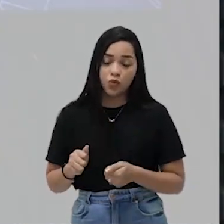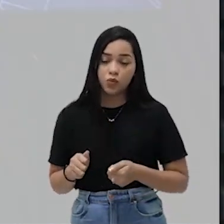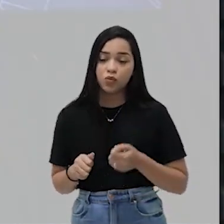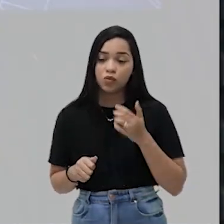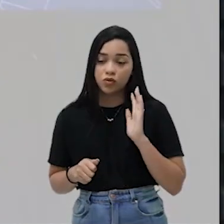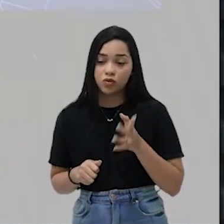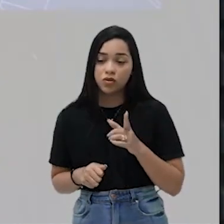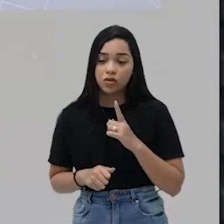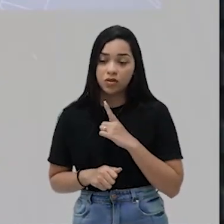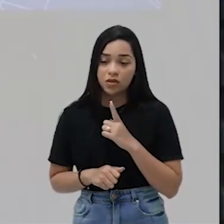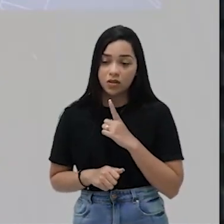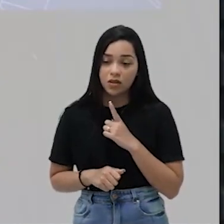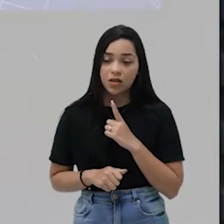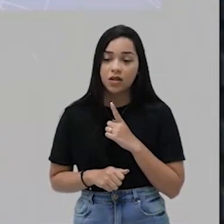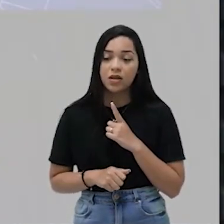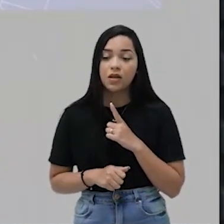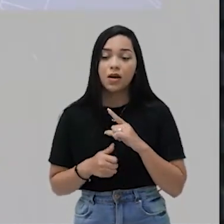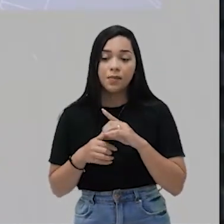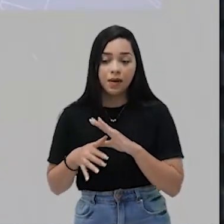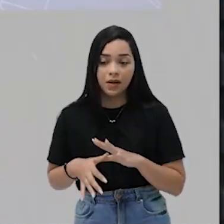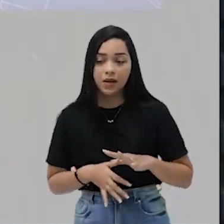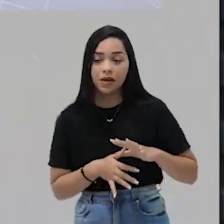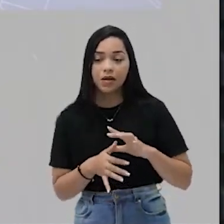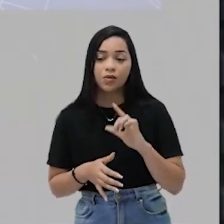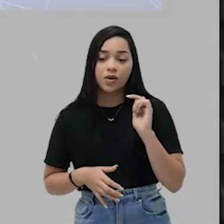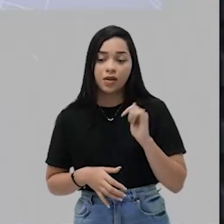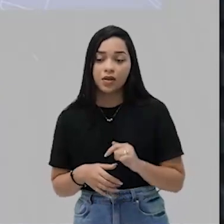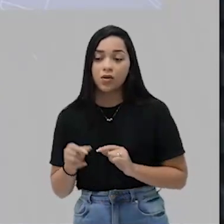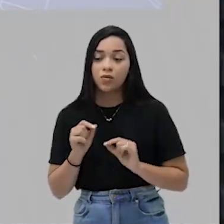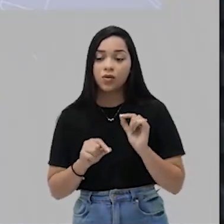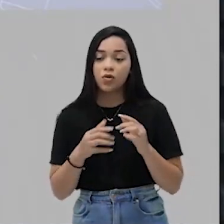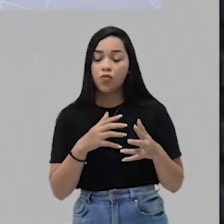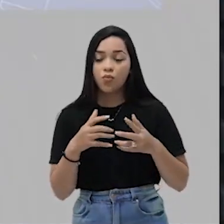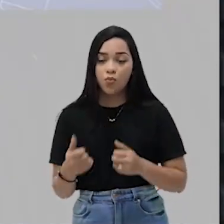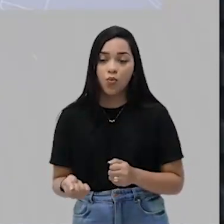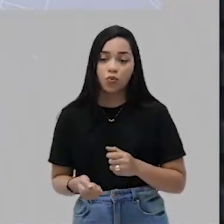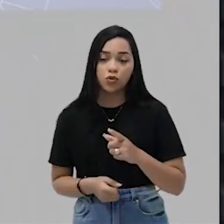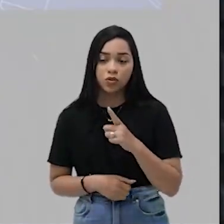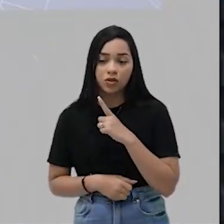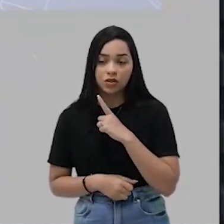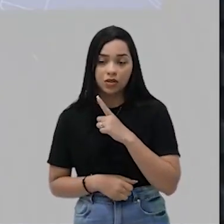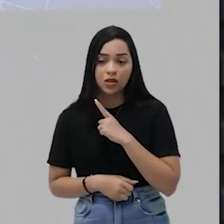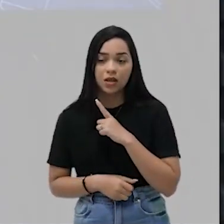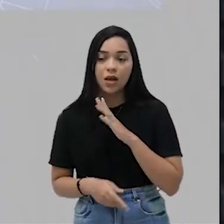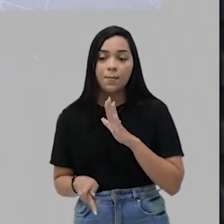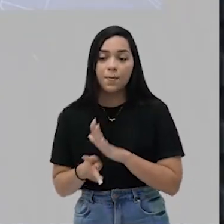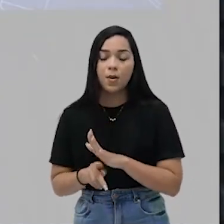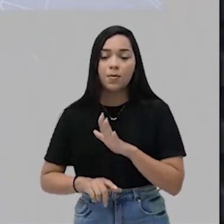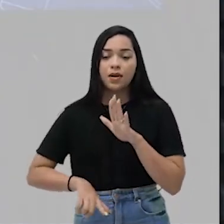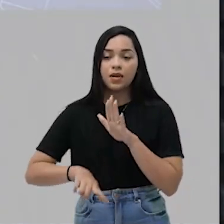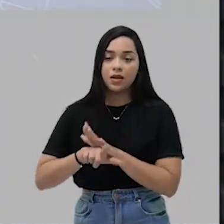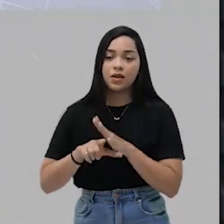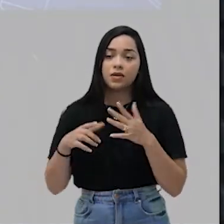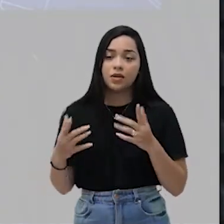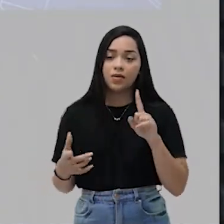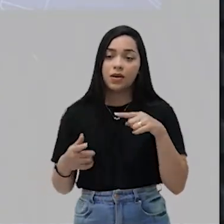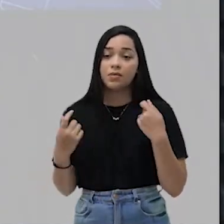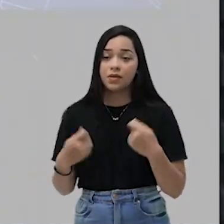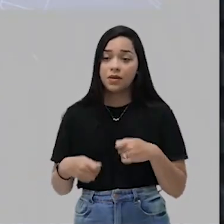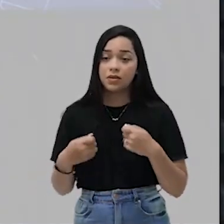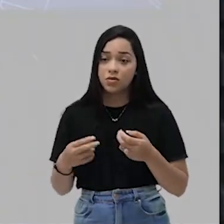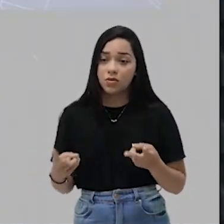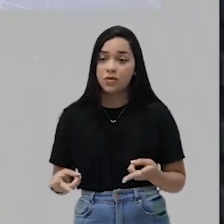continente americano, desses nativos, é um mundo que tem a sua legislação. Então é preciso